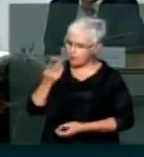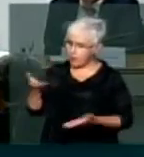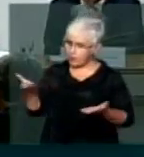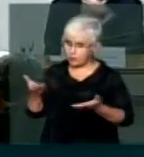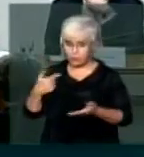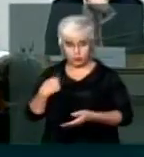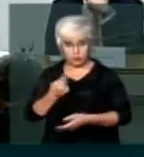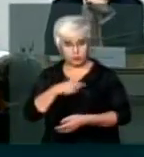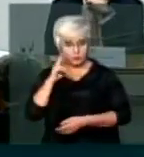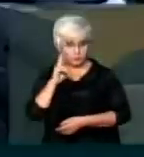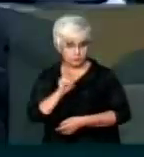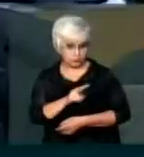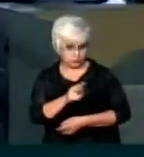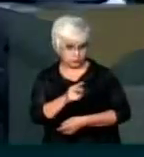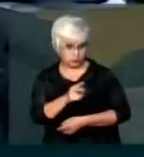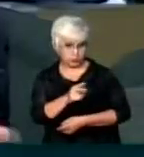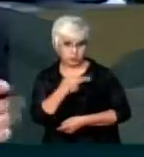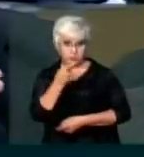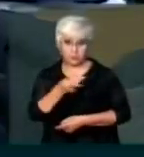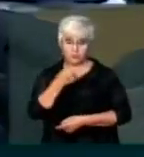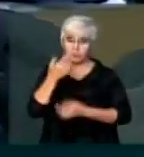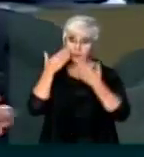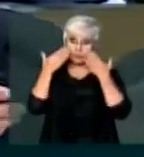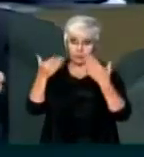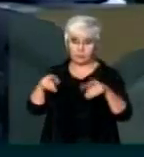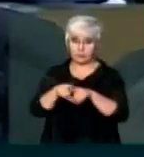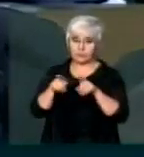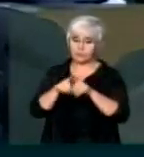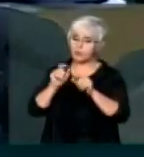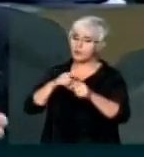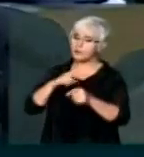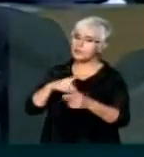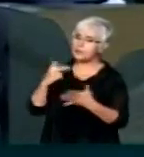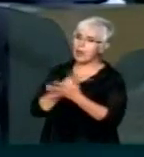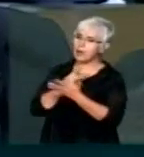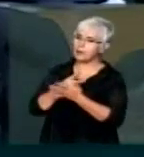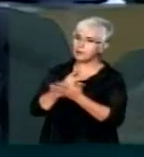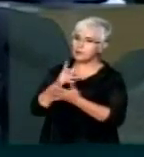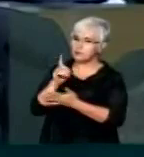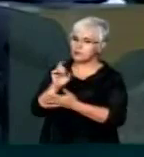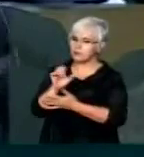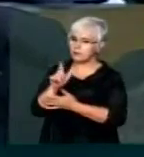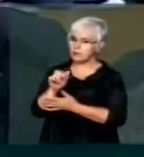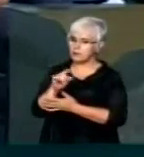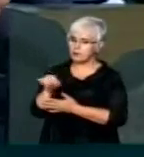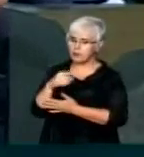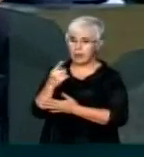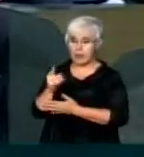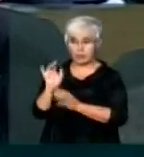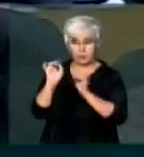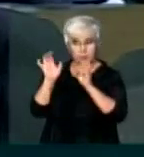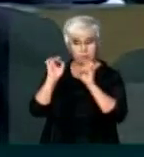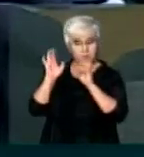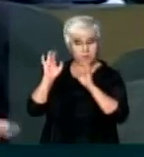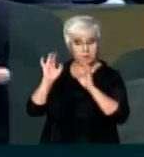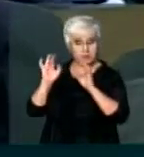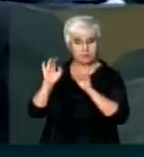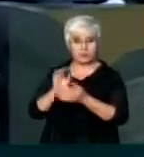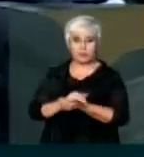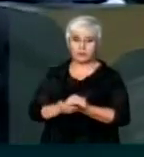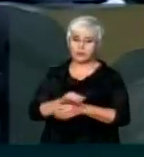ouvindo hoje e pelo que está acontecendo com delação premiada, nós estamos diante de um caso talvez